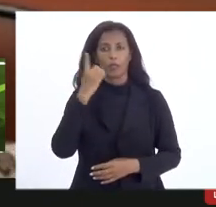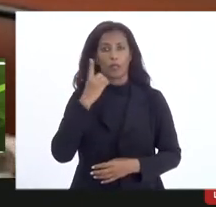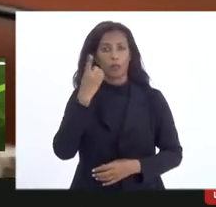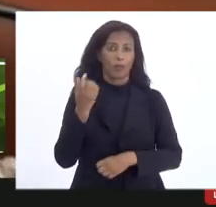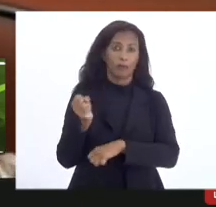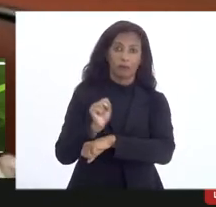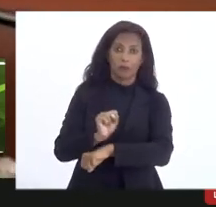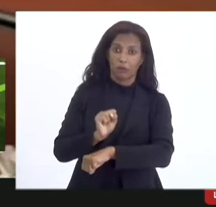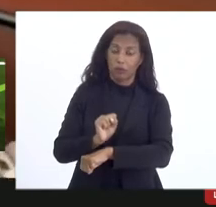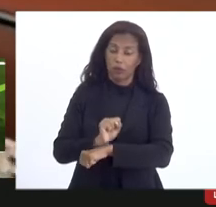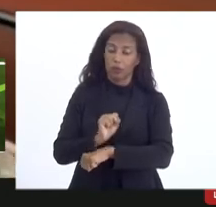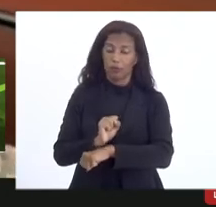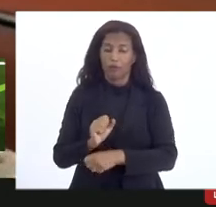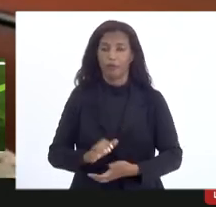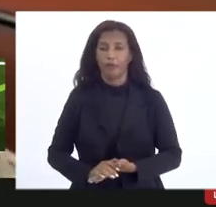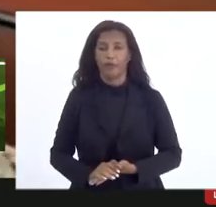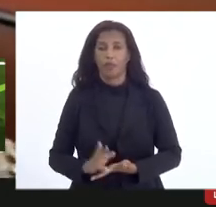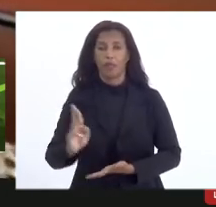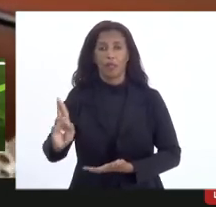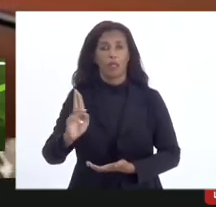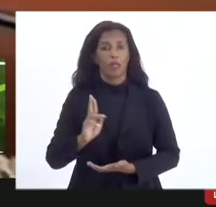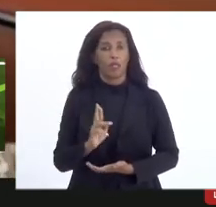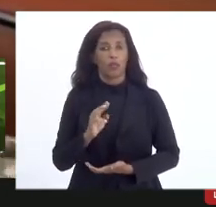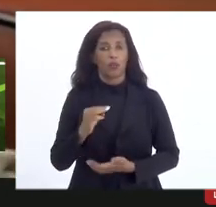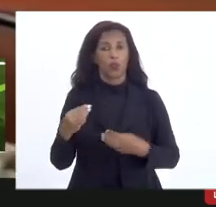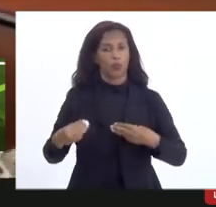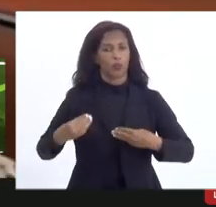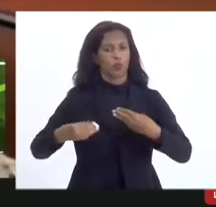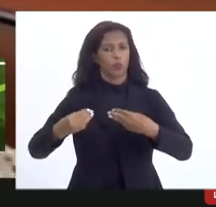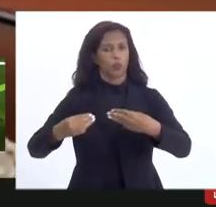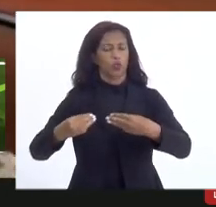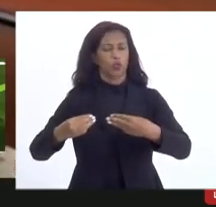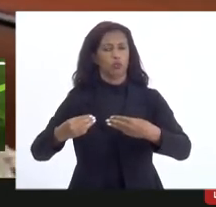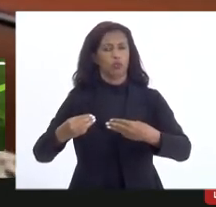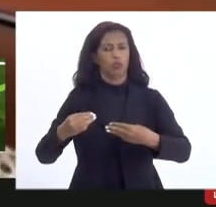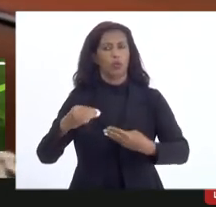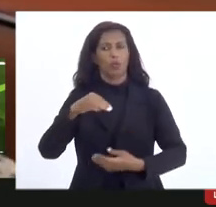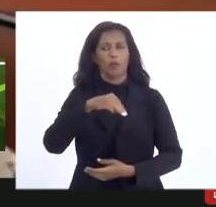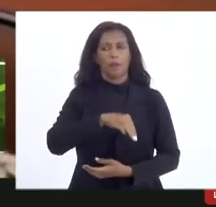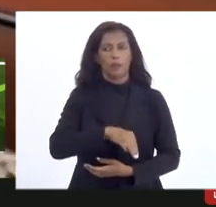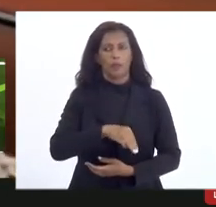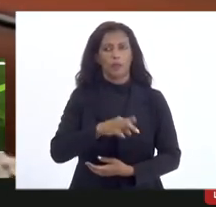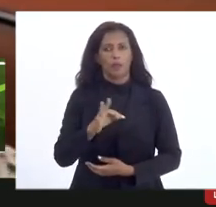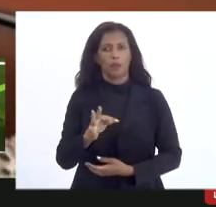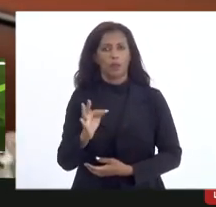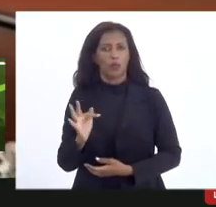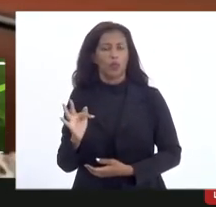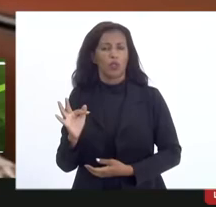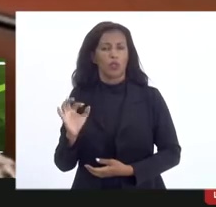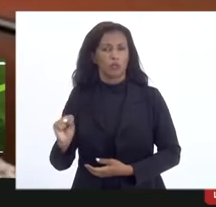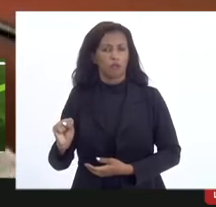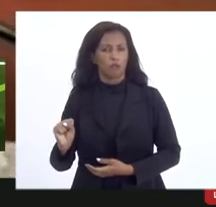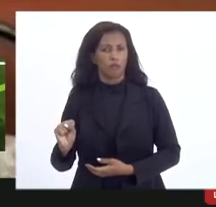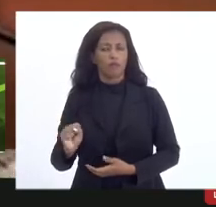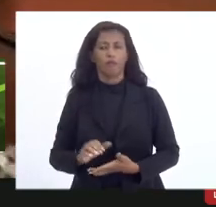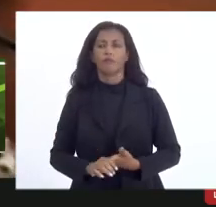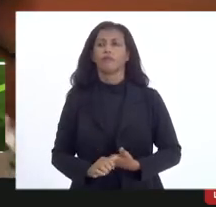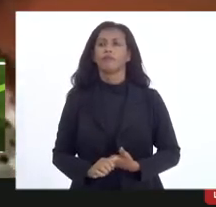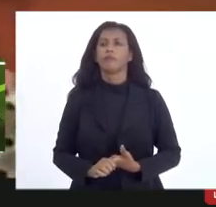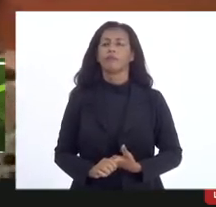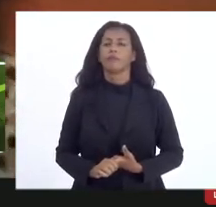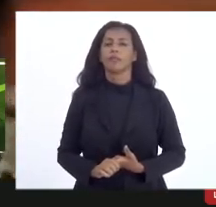está aguardando o retorno do ministro do Supremo Tribunal ministro André Luiz de Carvalho que finalmente